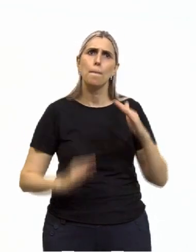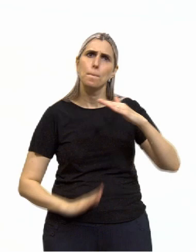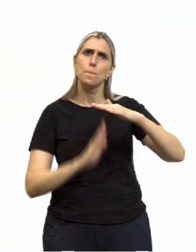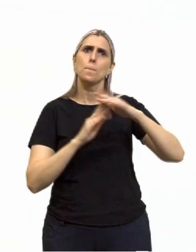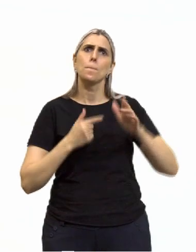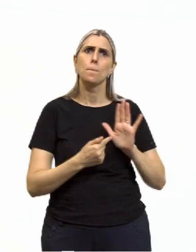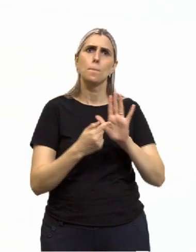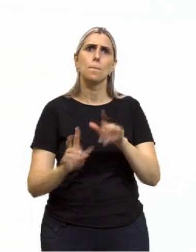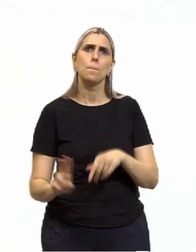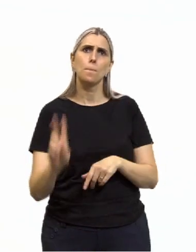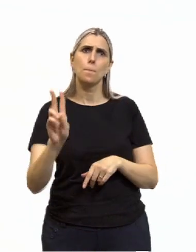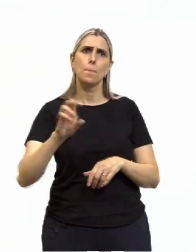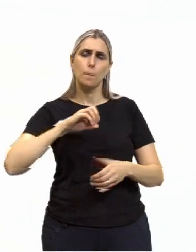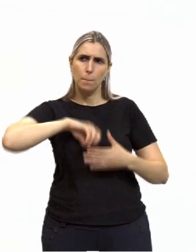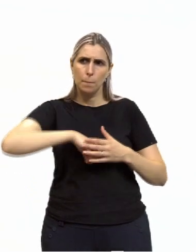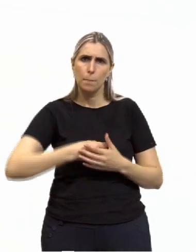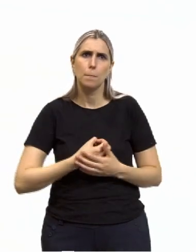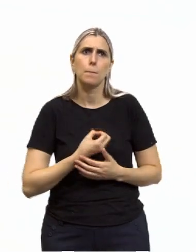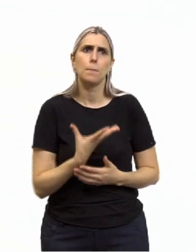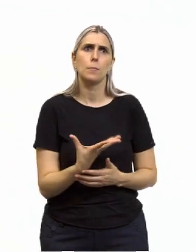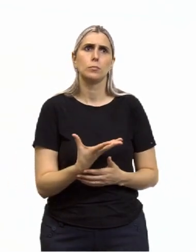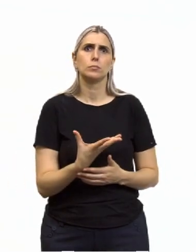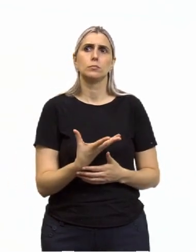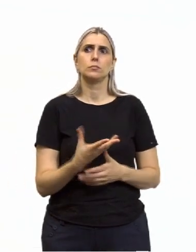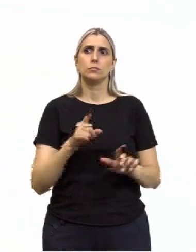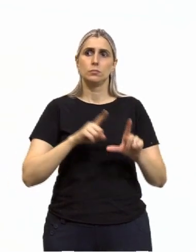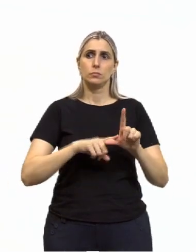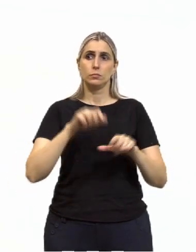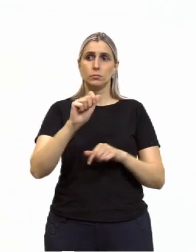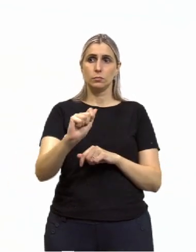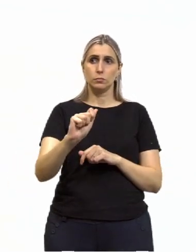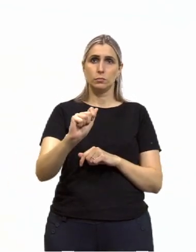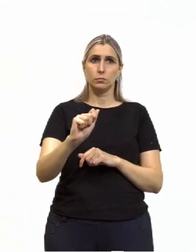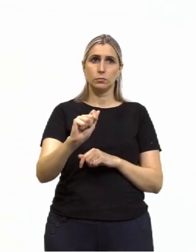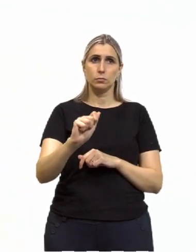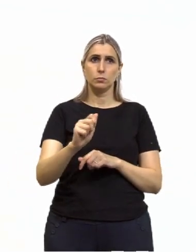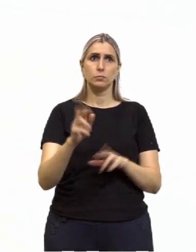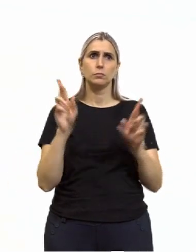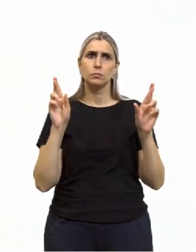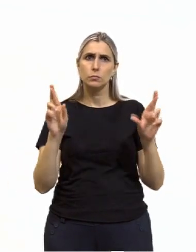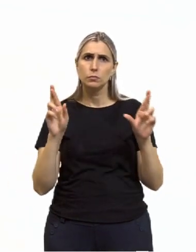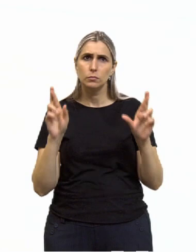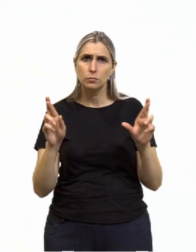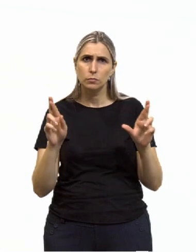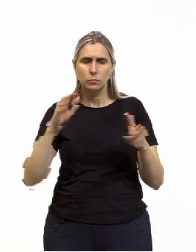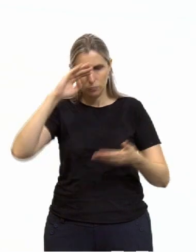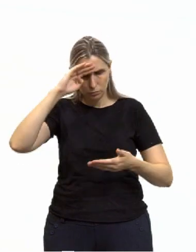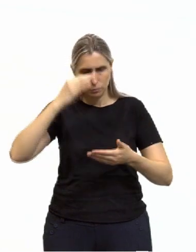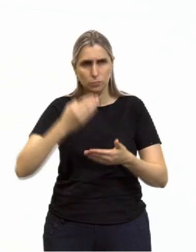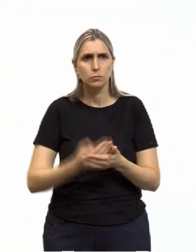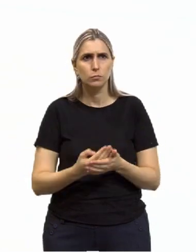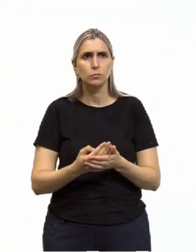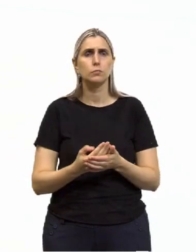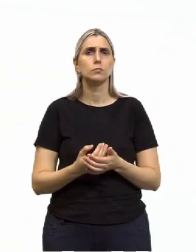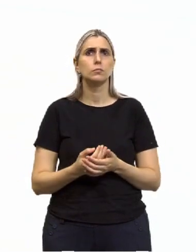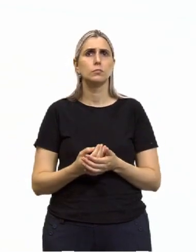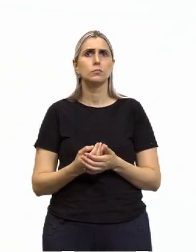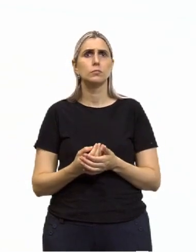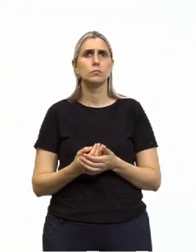valoriza a seguinte virtude. Letra A, esperança tida como confiança no porvir.